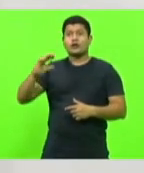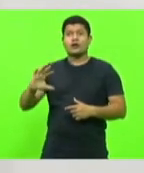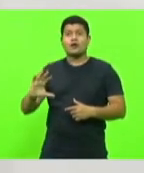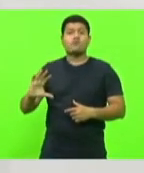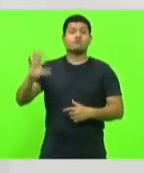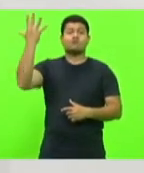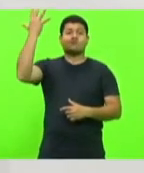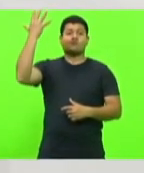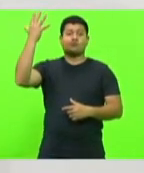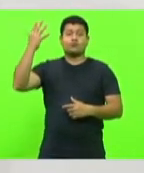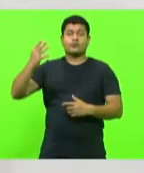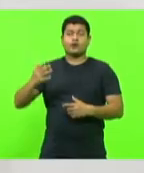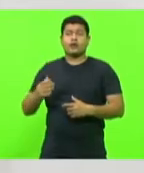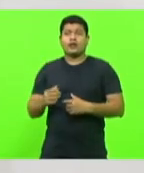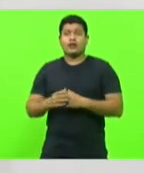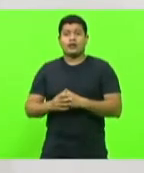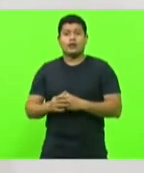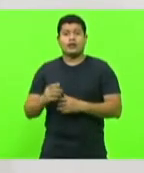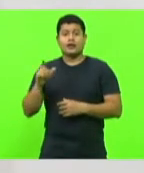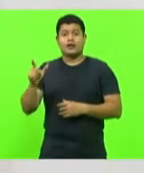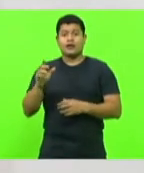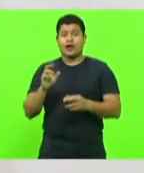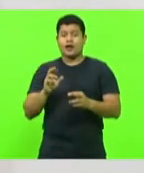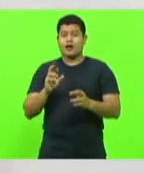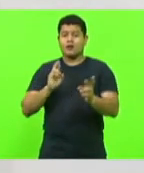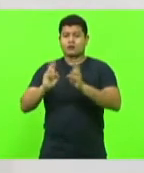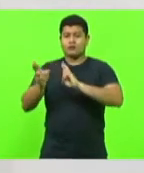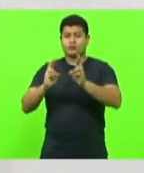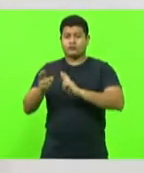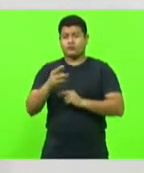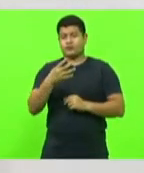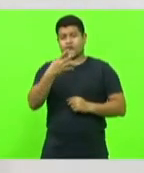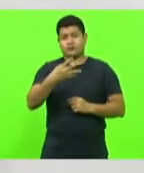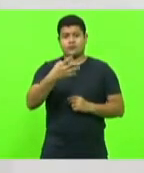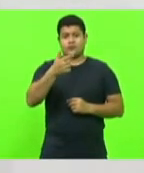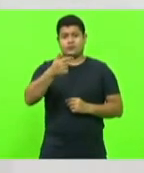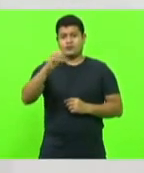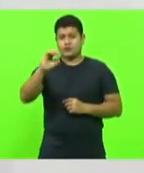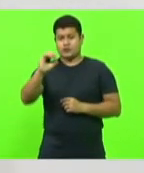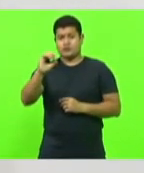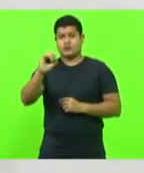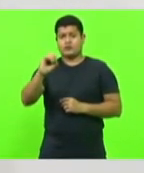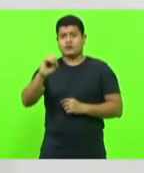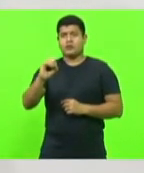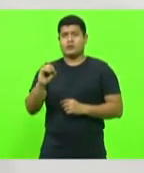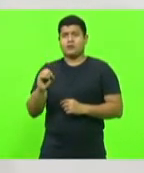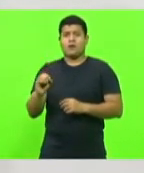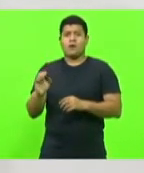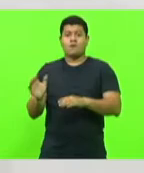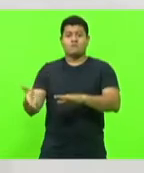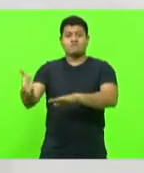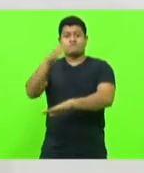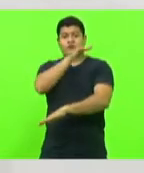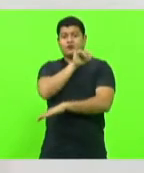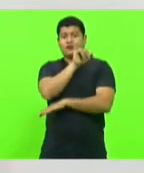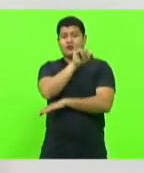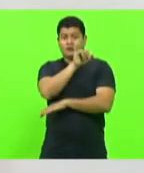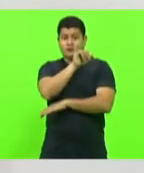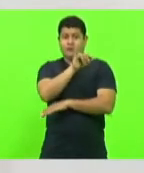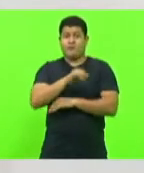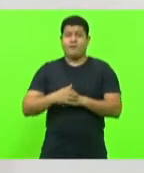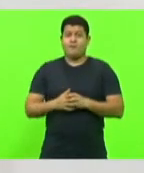acontecendo na BR-470 no Alto Vale do Itajaí.